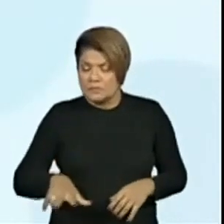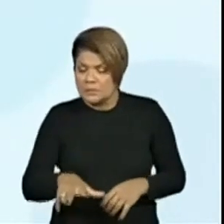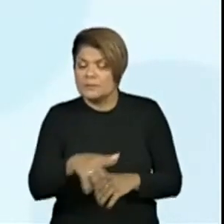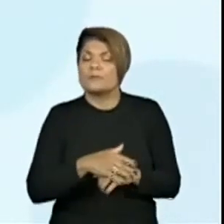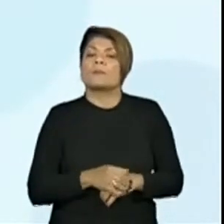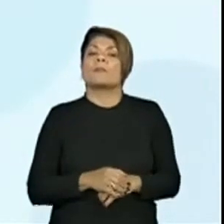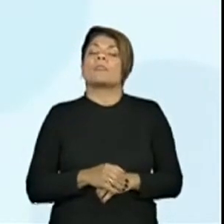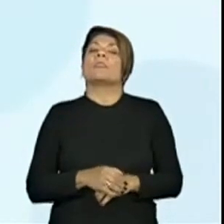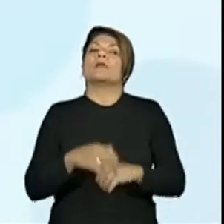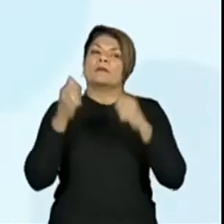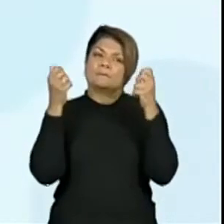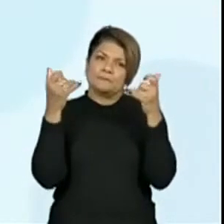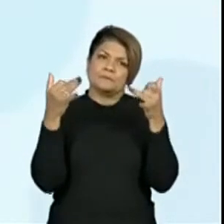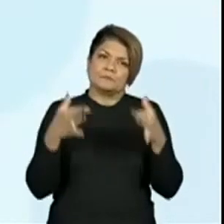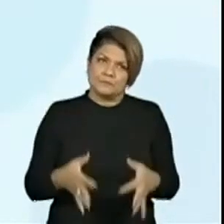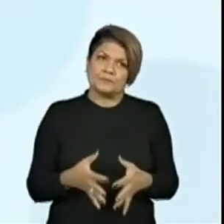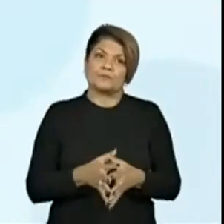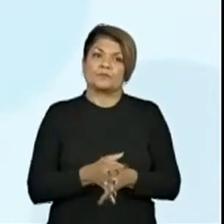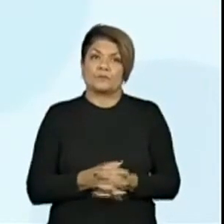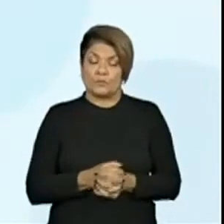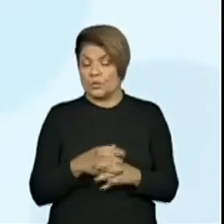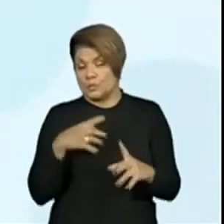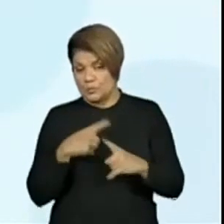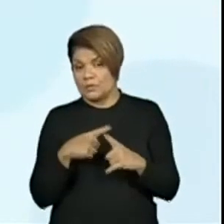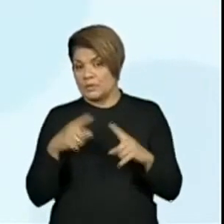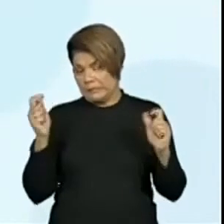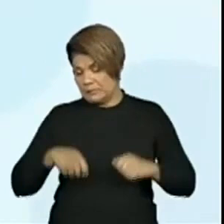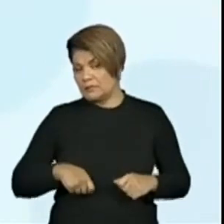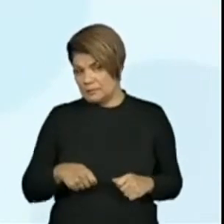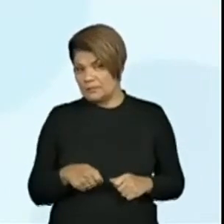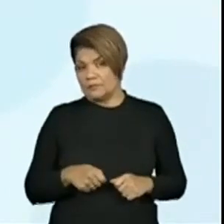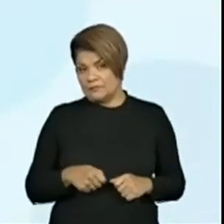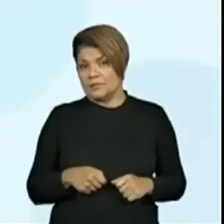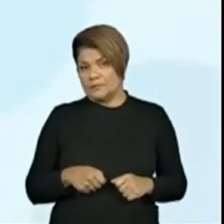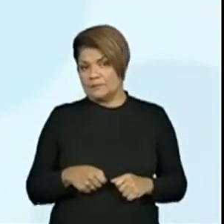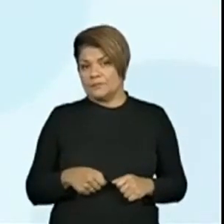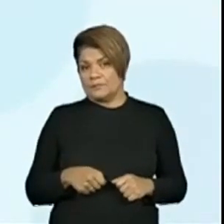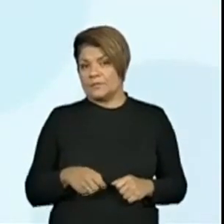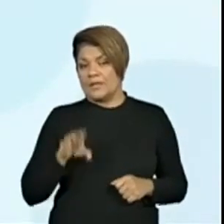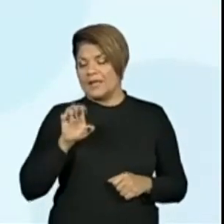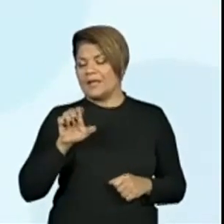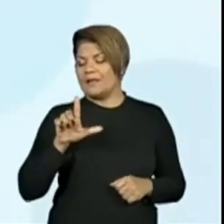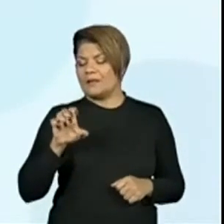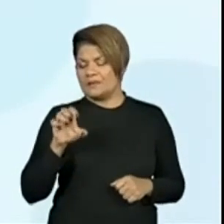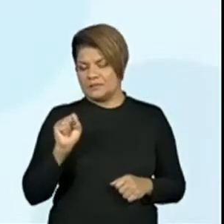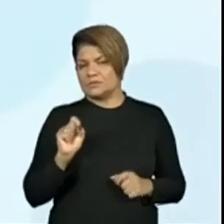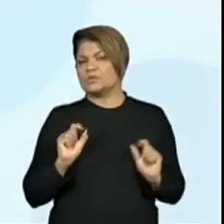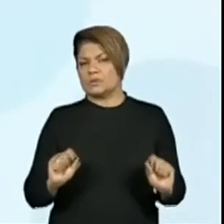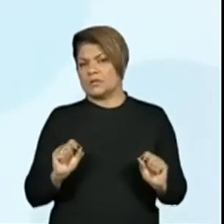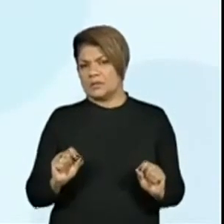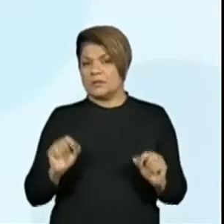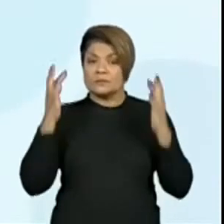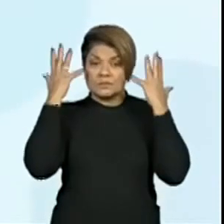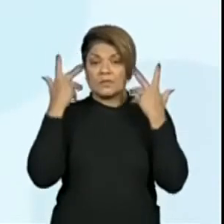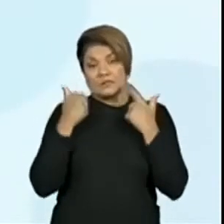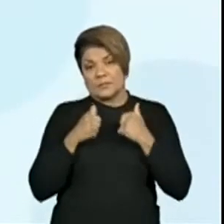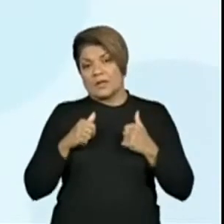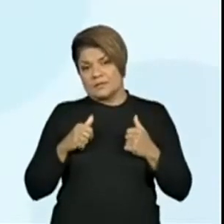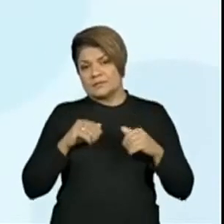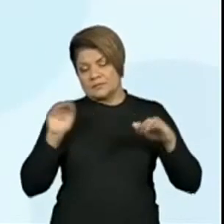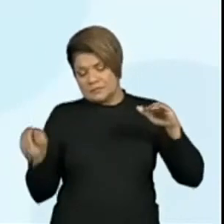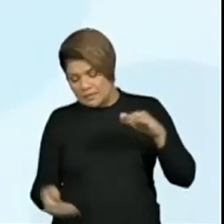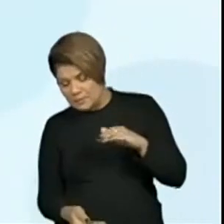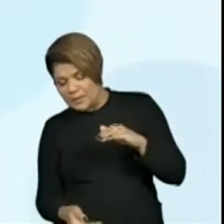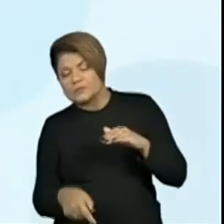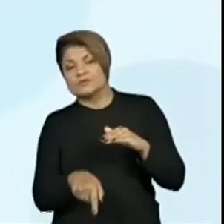dos seres. Por isso que ele fala, entre eles podia. O que é esse eles? Os seres que existiam dentro do lago.